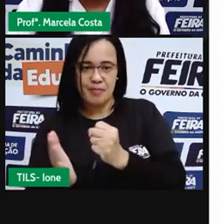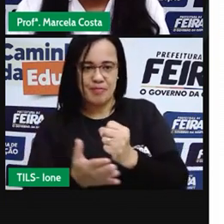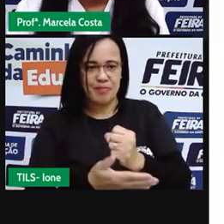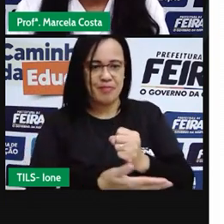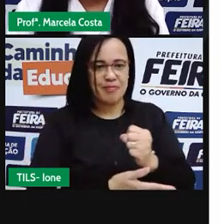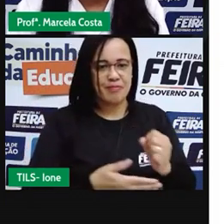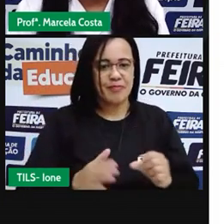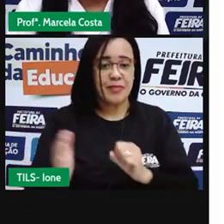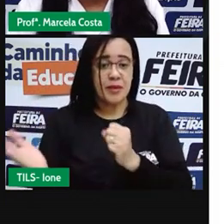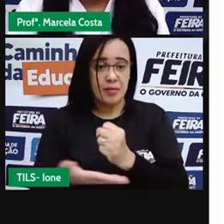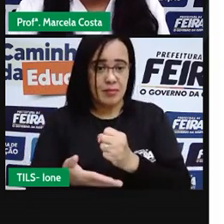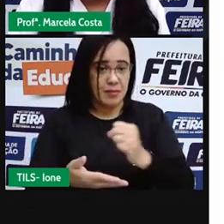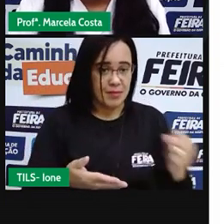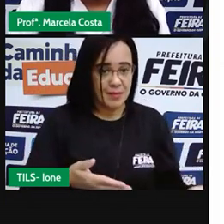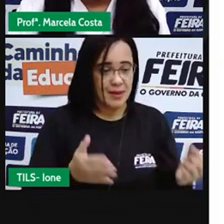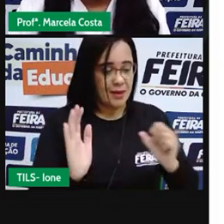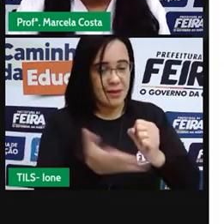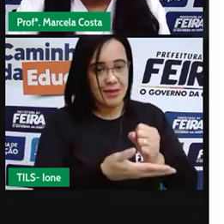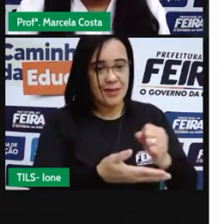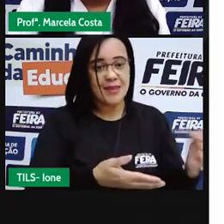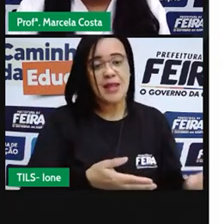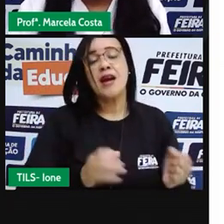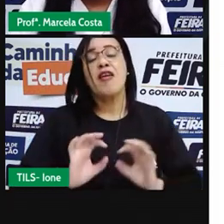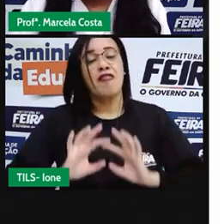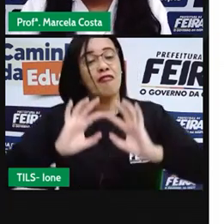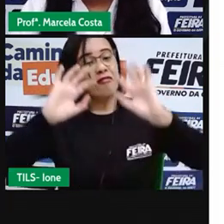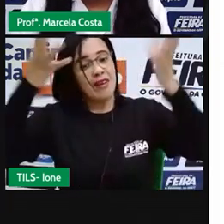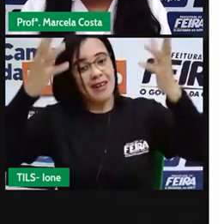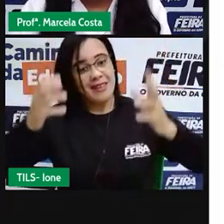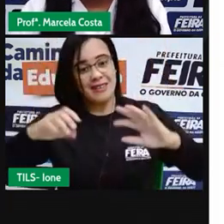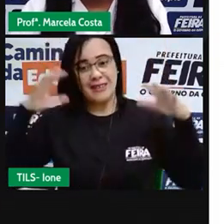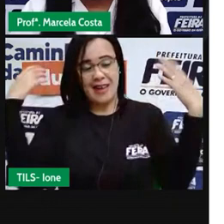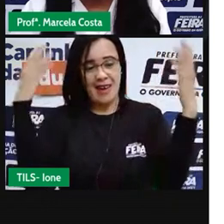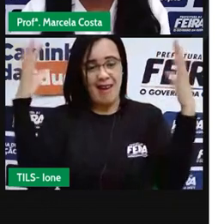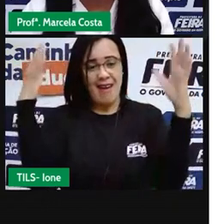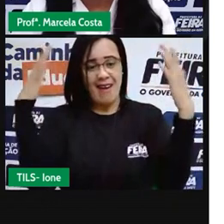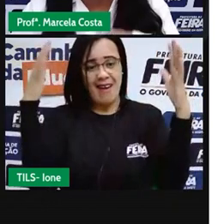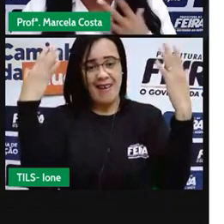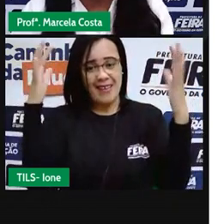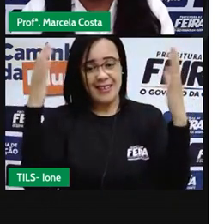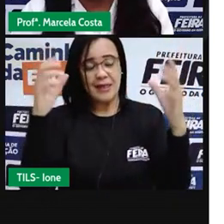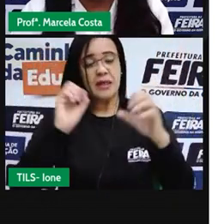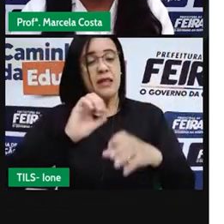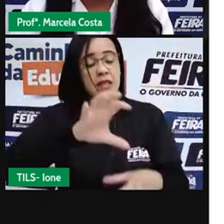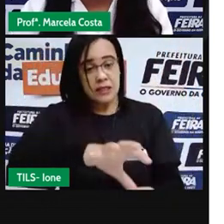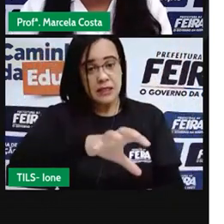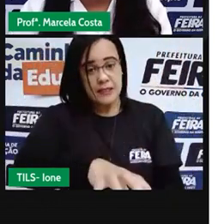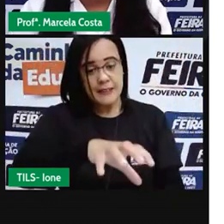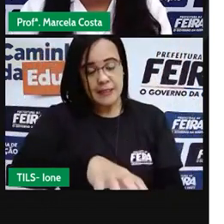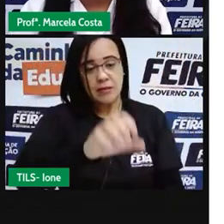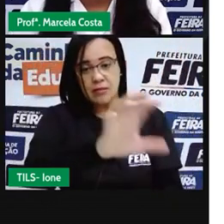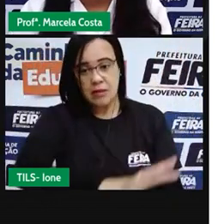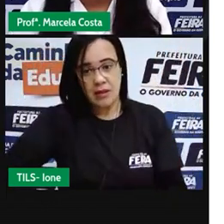festas, para comemorar esse acontecimento aí na região das colheitas.